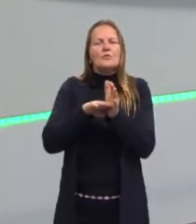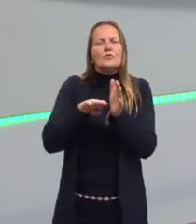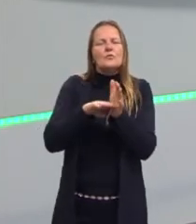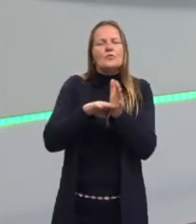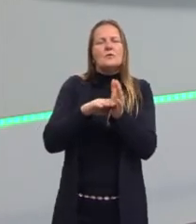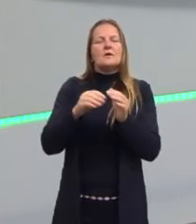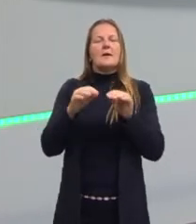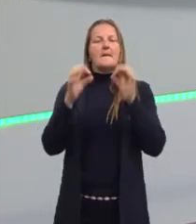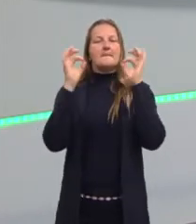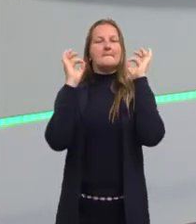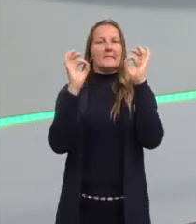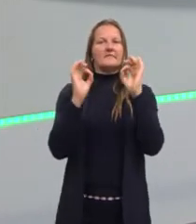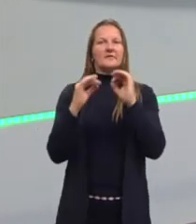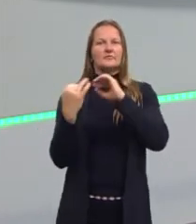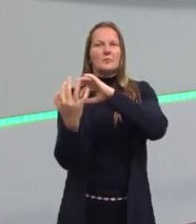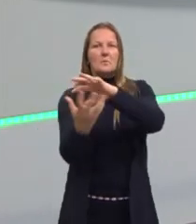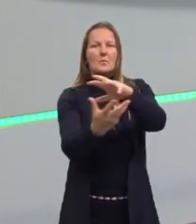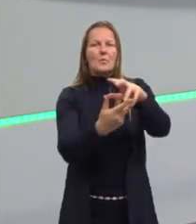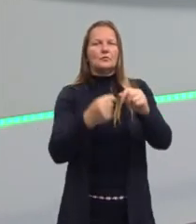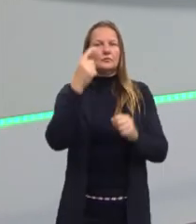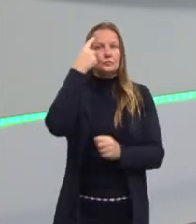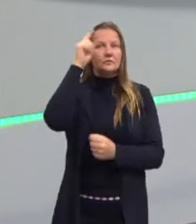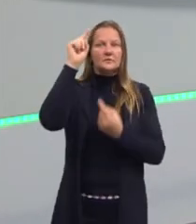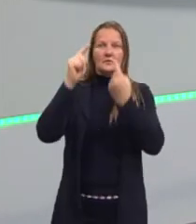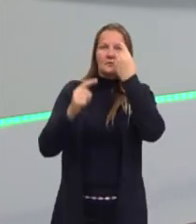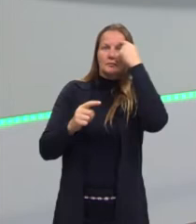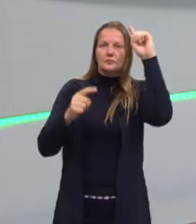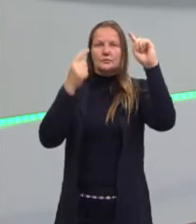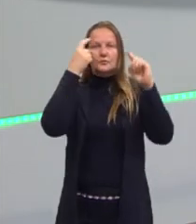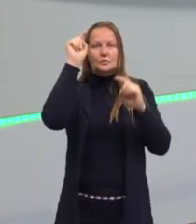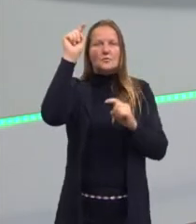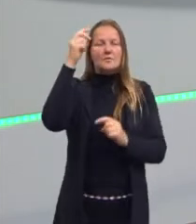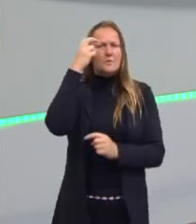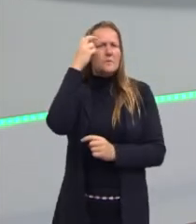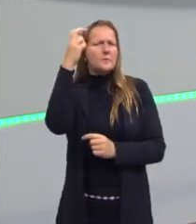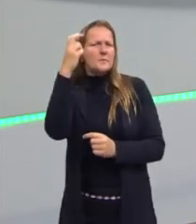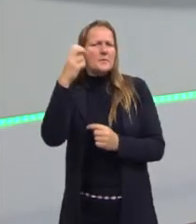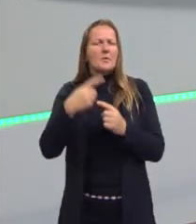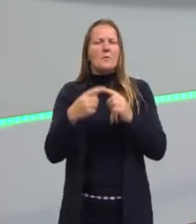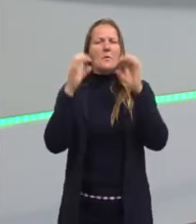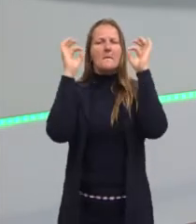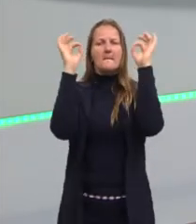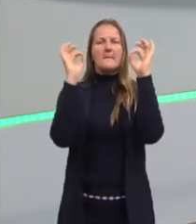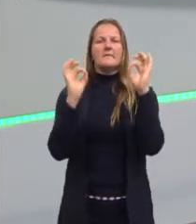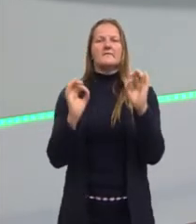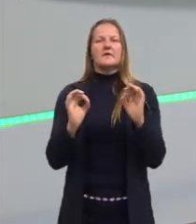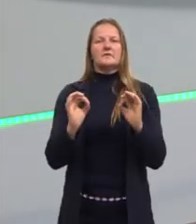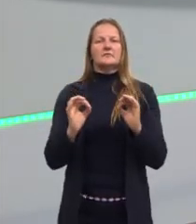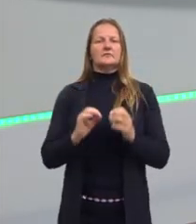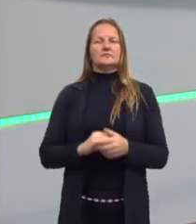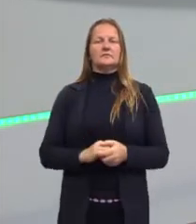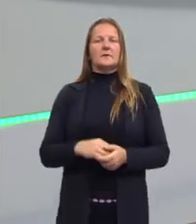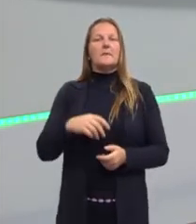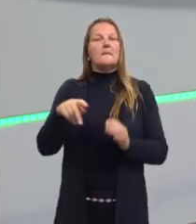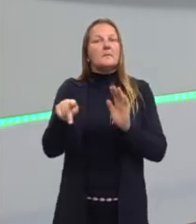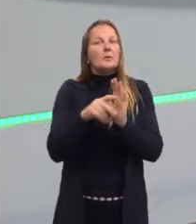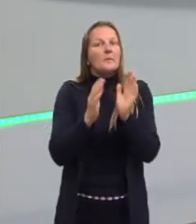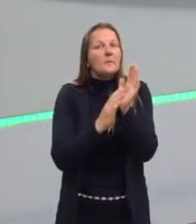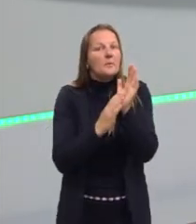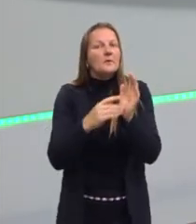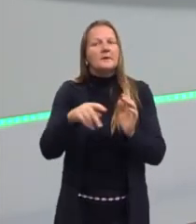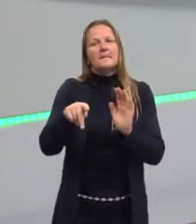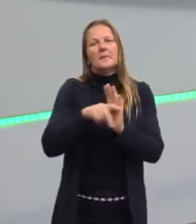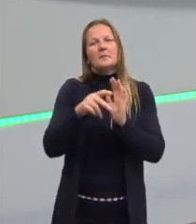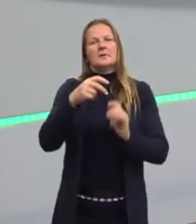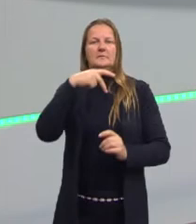a esse mundo perfeito, né? Ao mundo das ideias, o mundo inteligível, as coisas perfeitas. Essa era a proposta platônica. Então